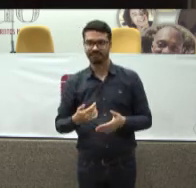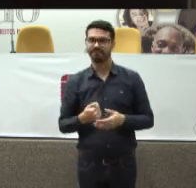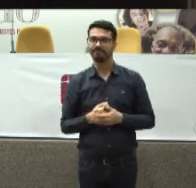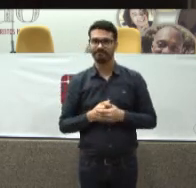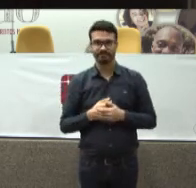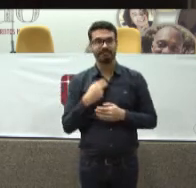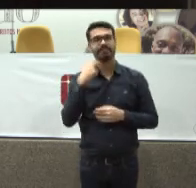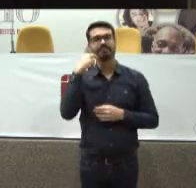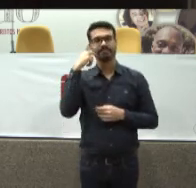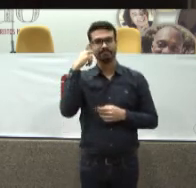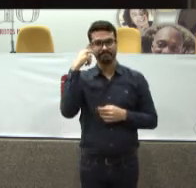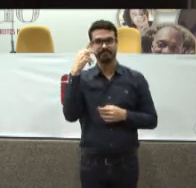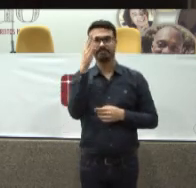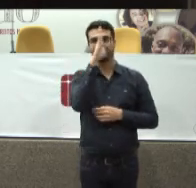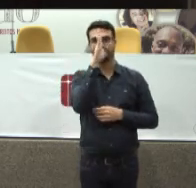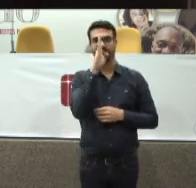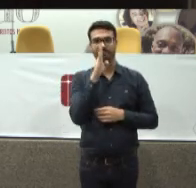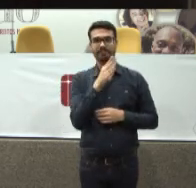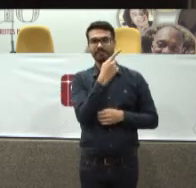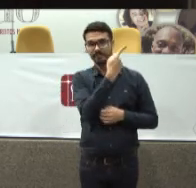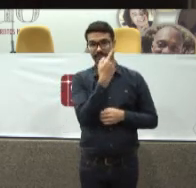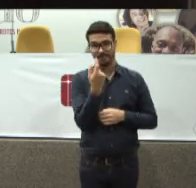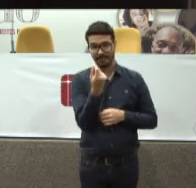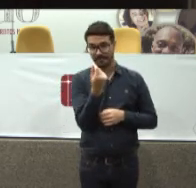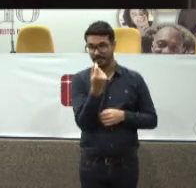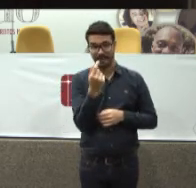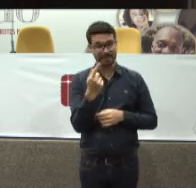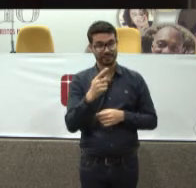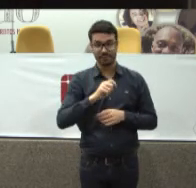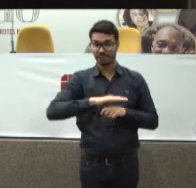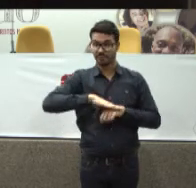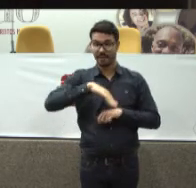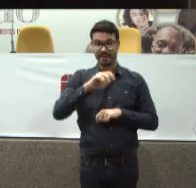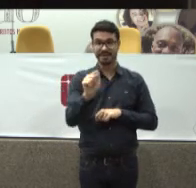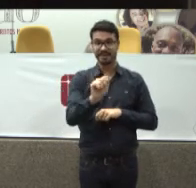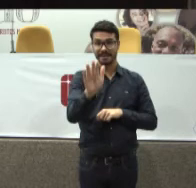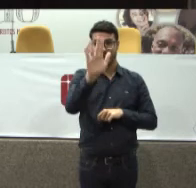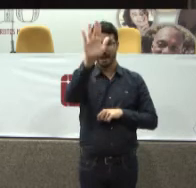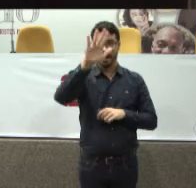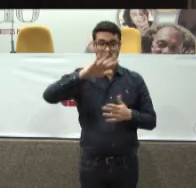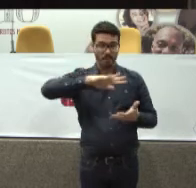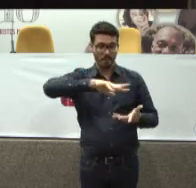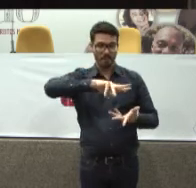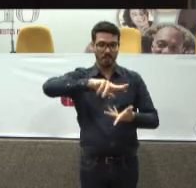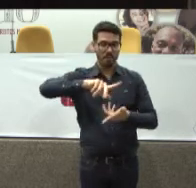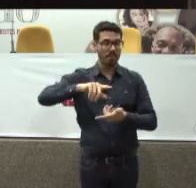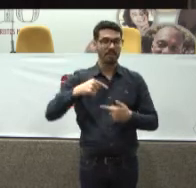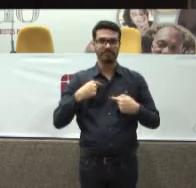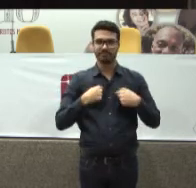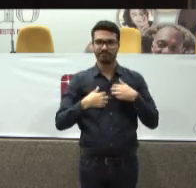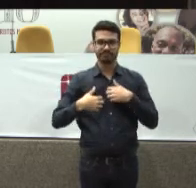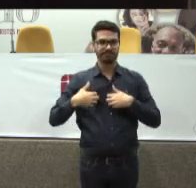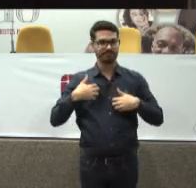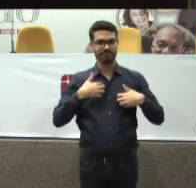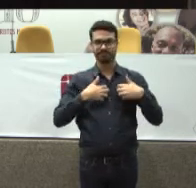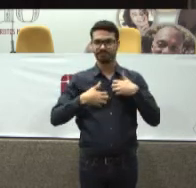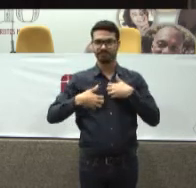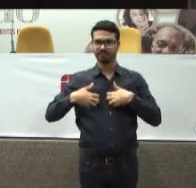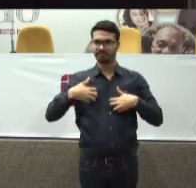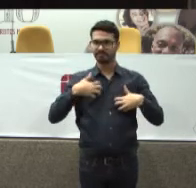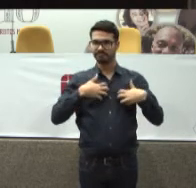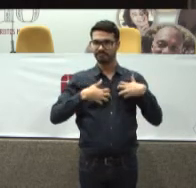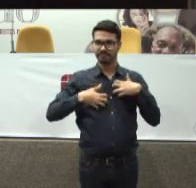vergonha Pode passar O Brasil tem um dos preços Maiores do mundo E uma coisa Que muito me constrange É ver o